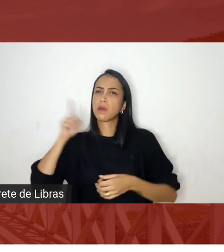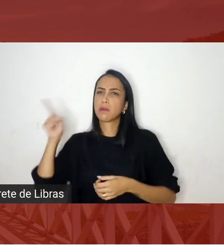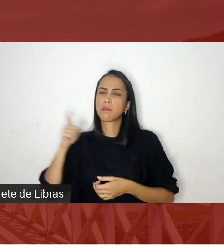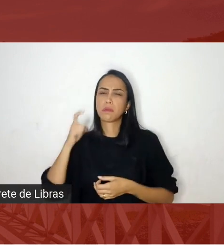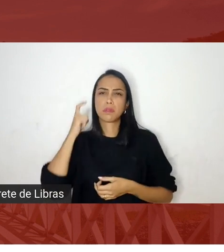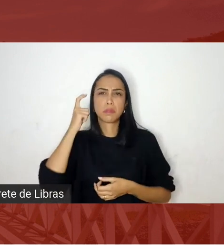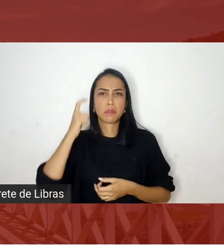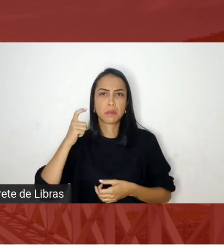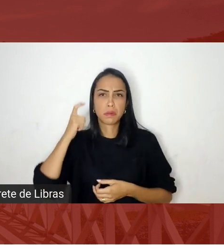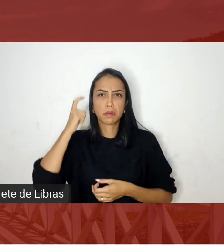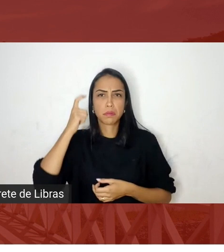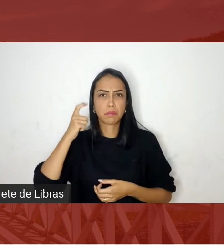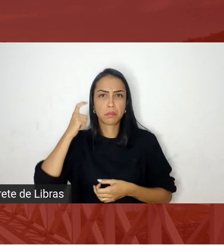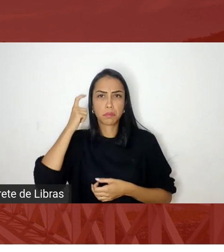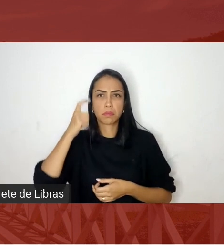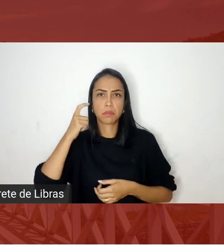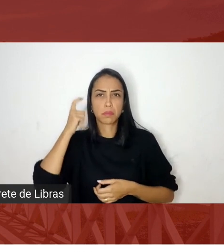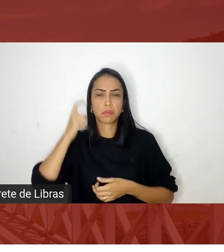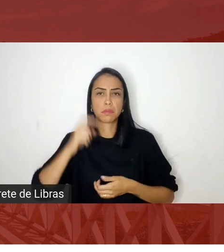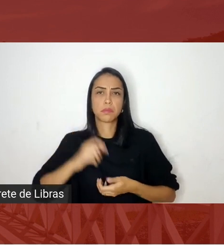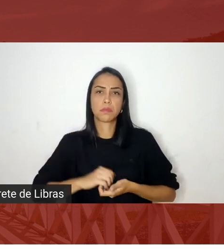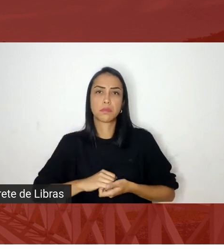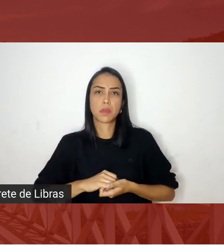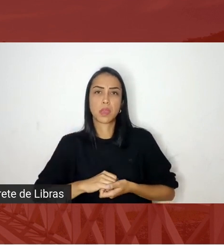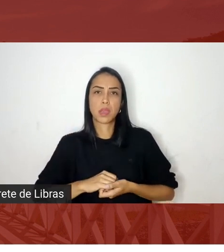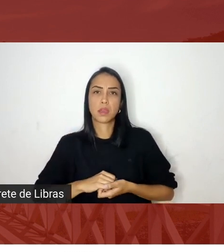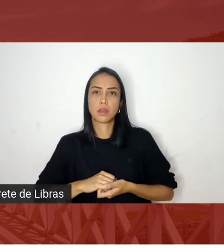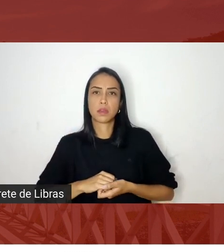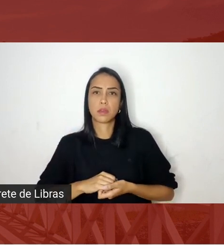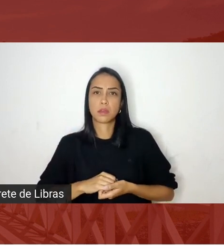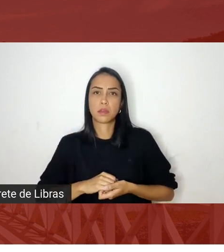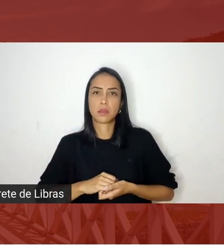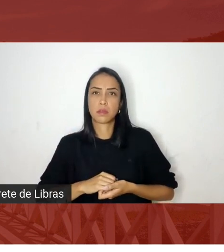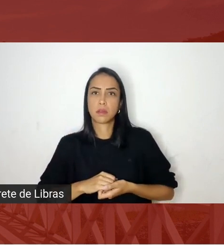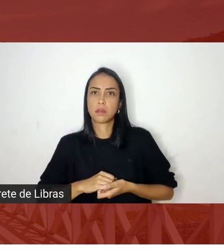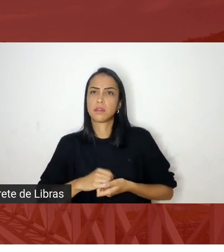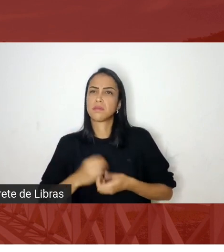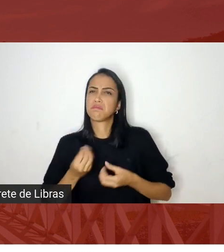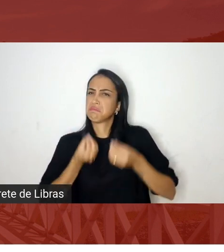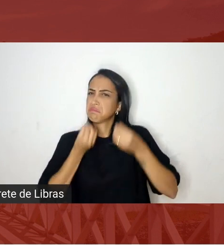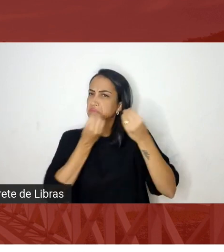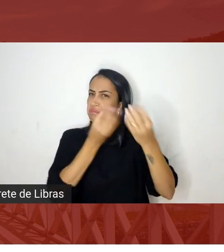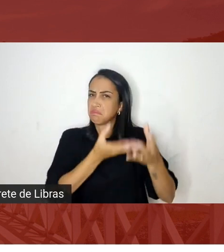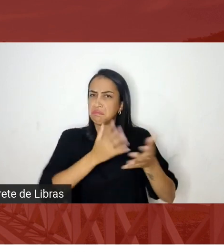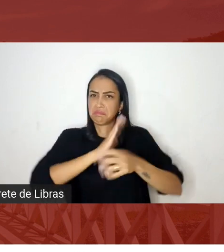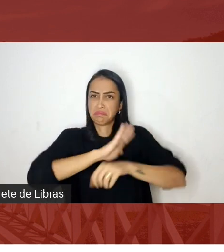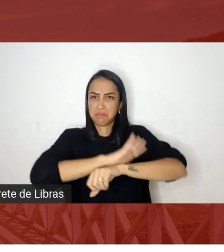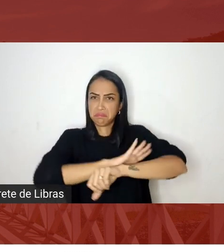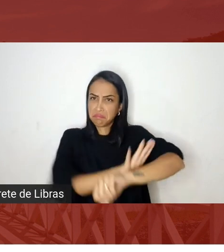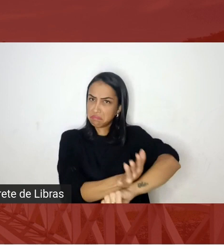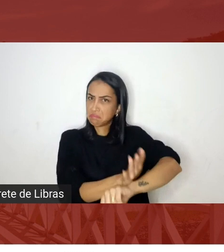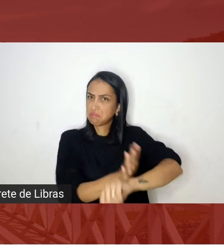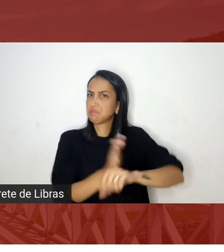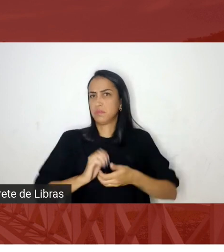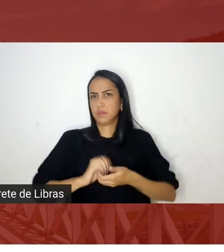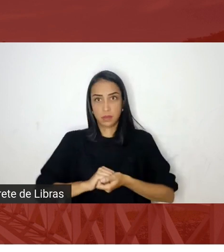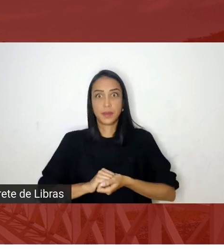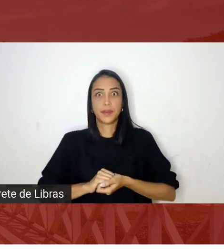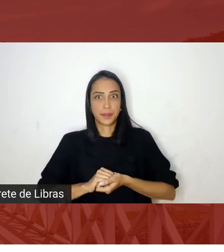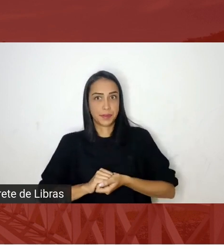forma responsabilizá-la pela agressão que havia sofrido isso dentro de um espaço da